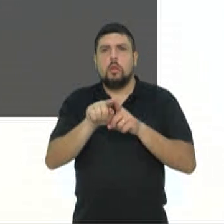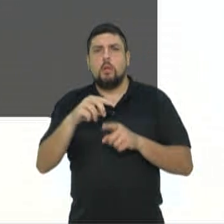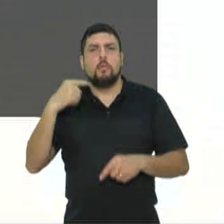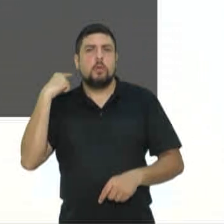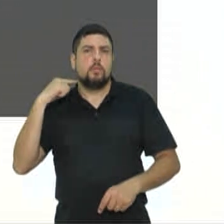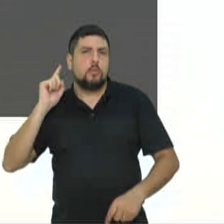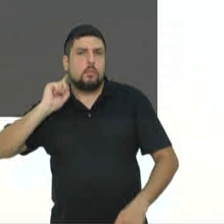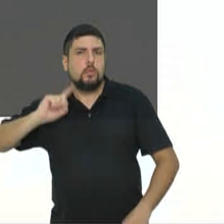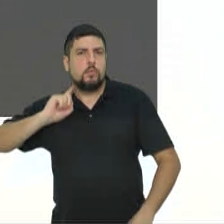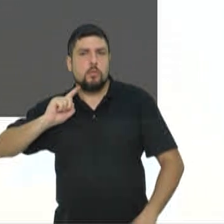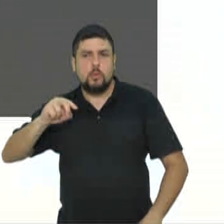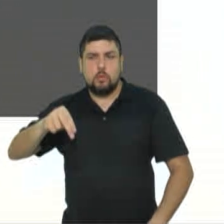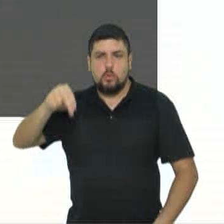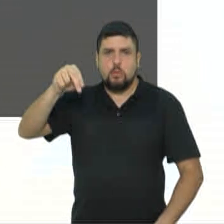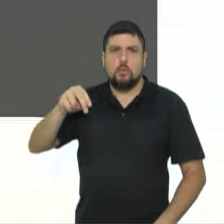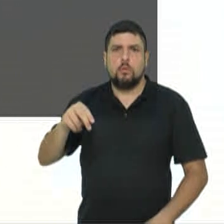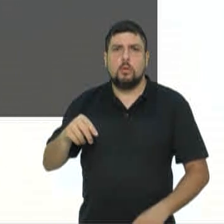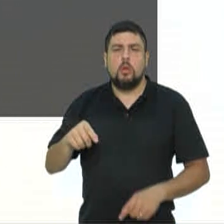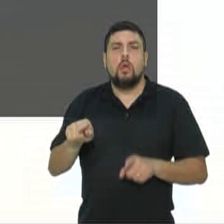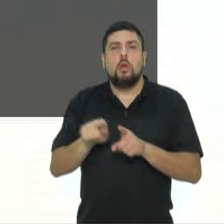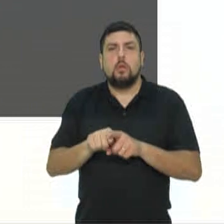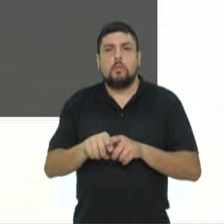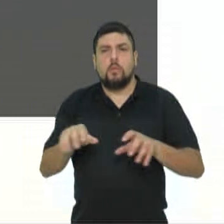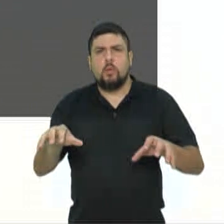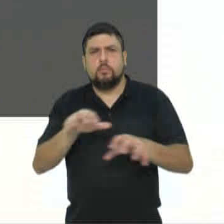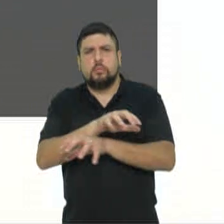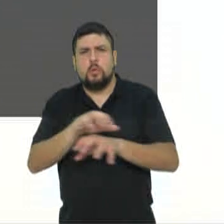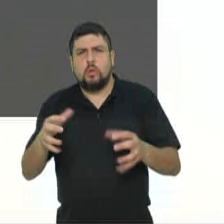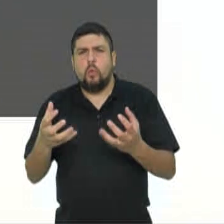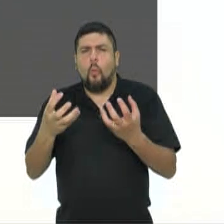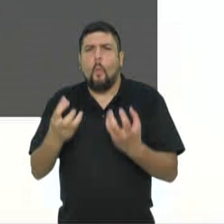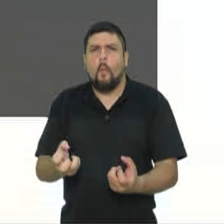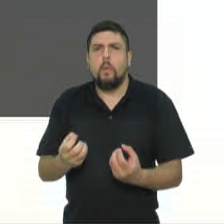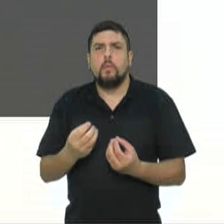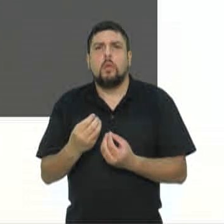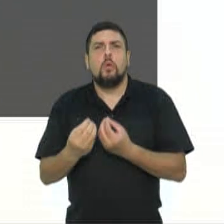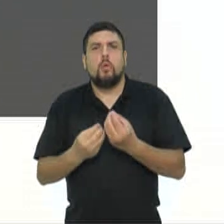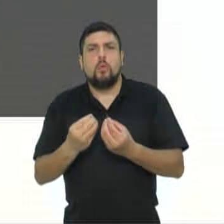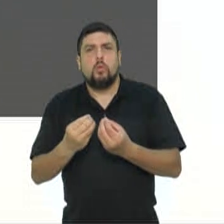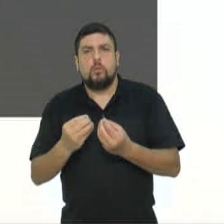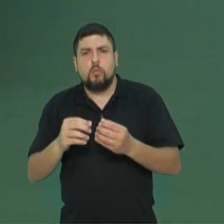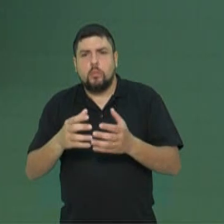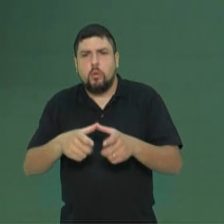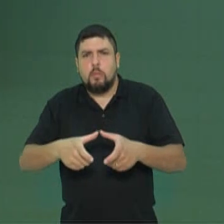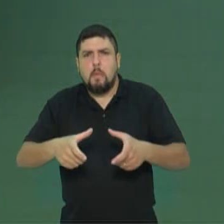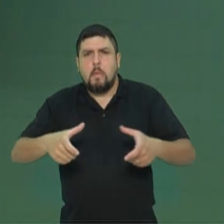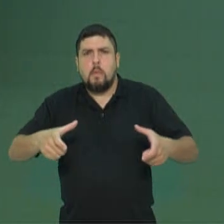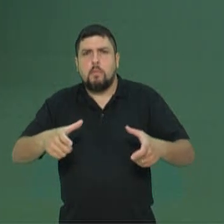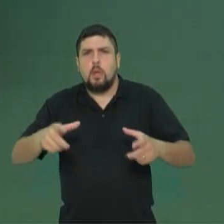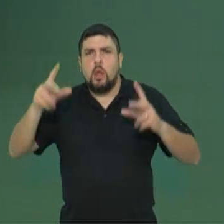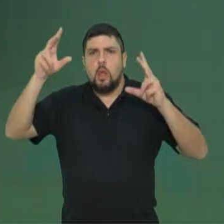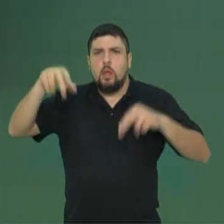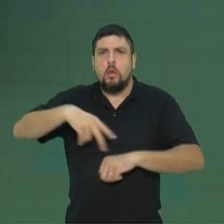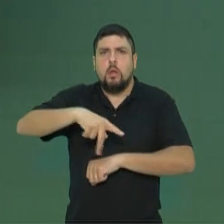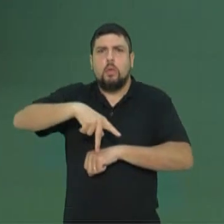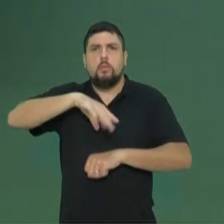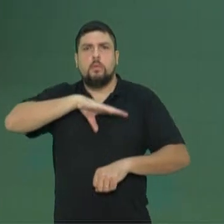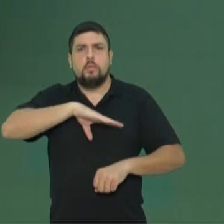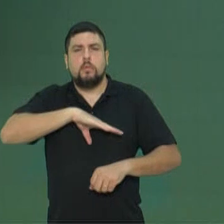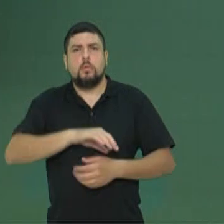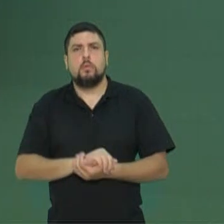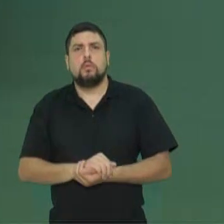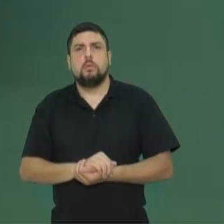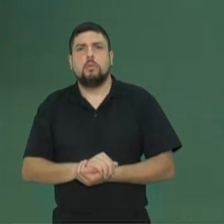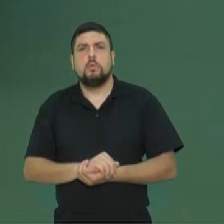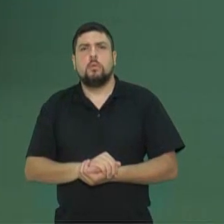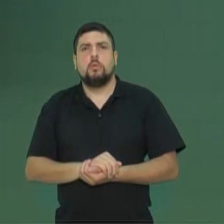últimos dez anos, o desmatamento da Caatinga atingiu uma área equivalente ao tamanho de Portugal. Só o desmatamento. A ponto de